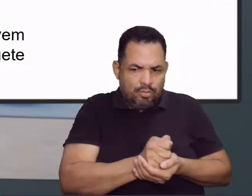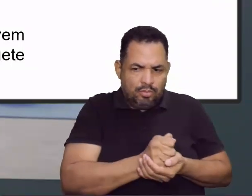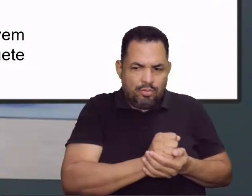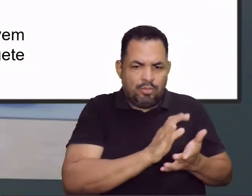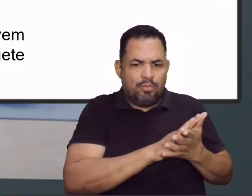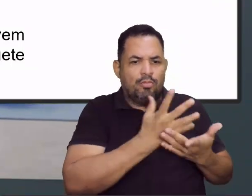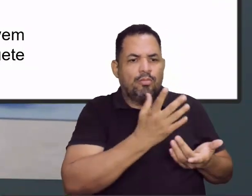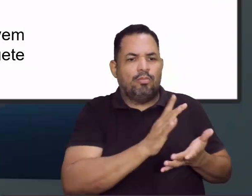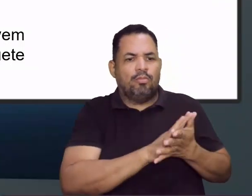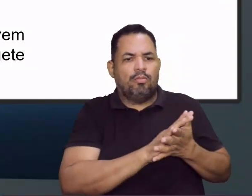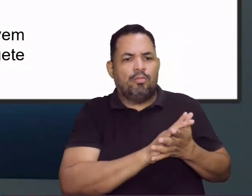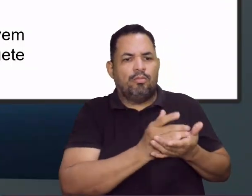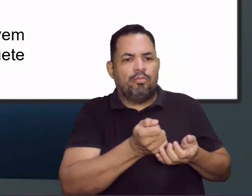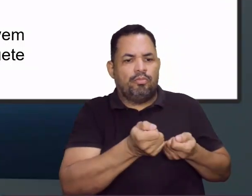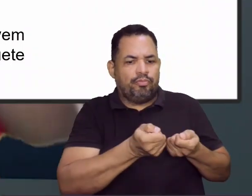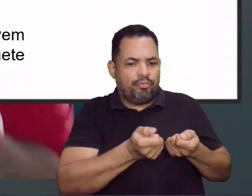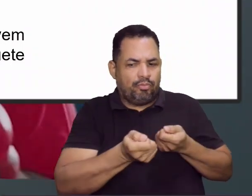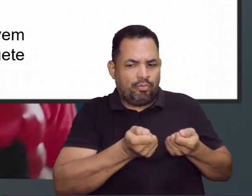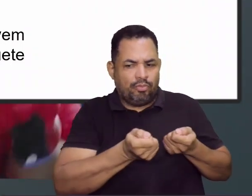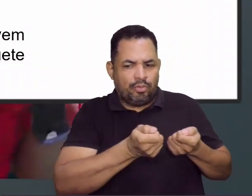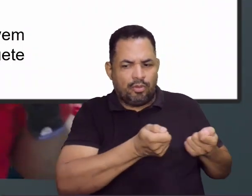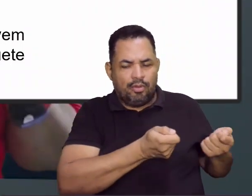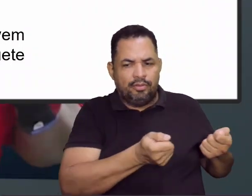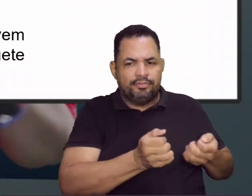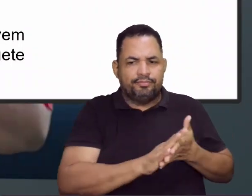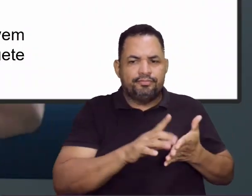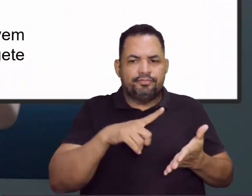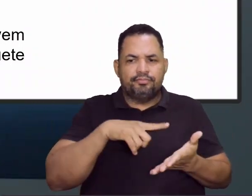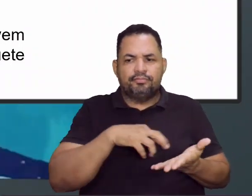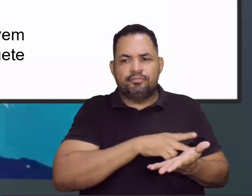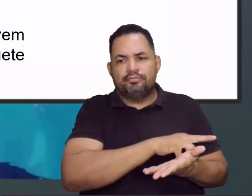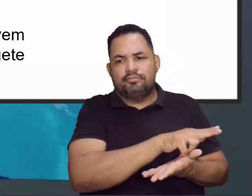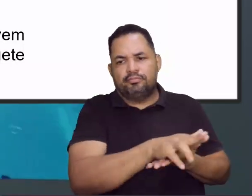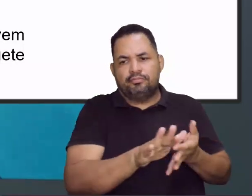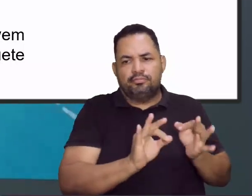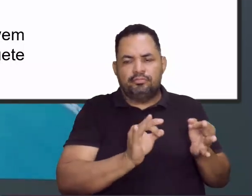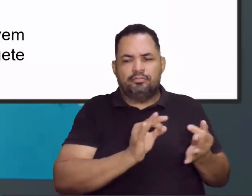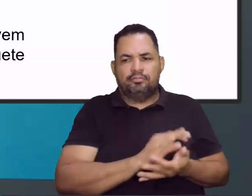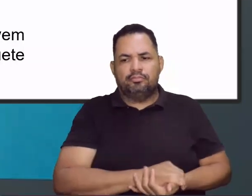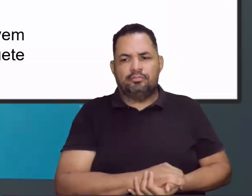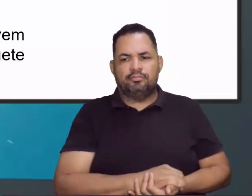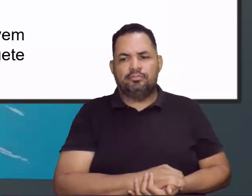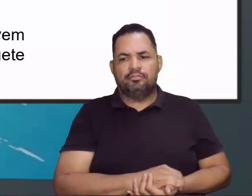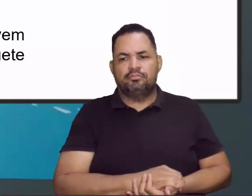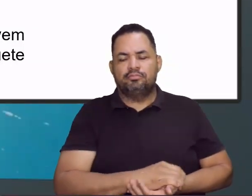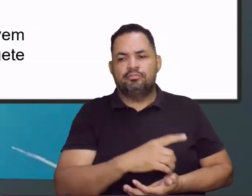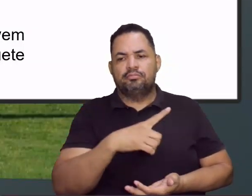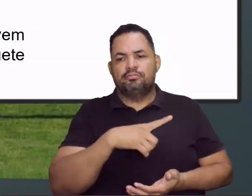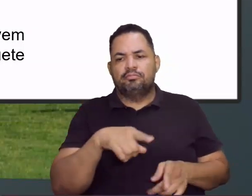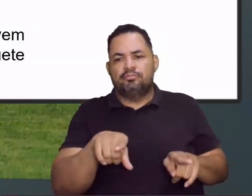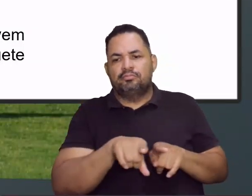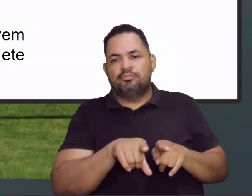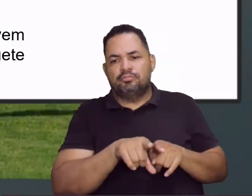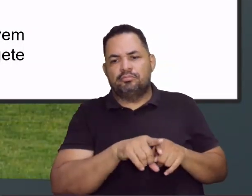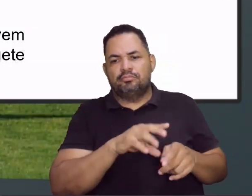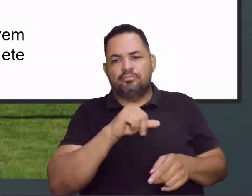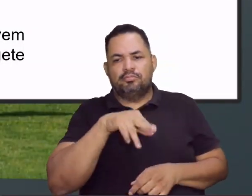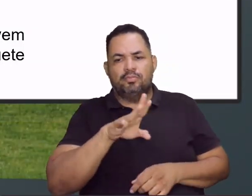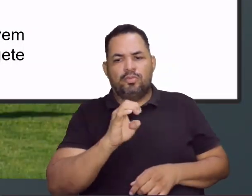de videogames, né? E aí, a gente tem uma gama muito grande de jogos, né? Poderia citar aqui Minecraft,